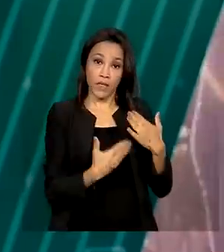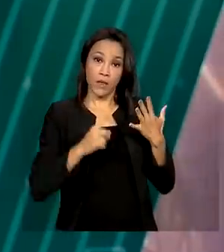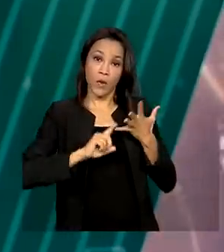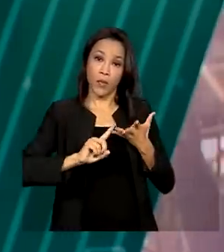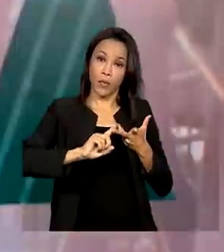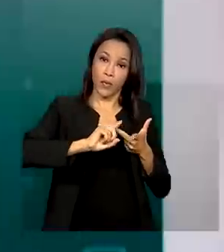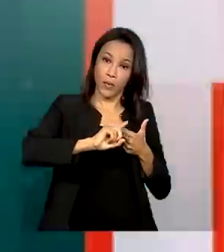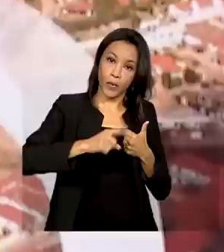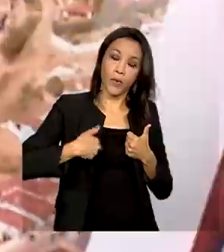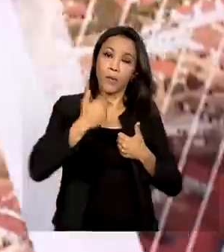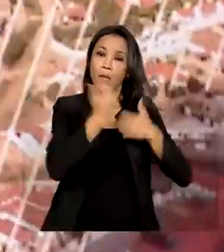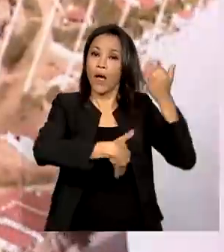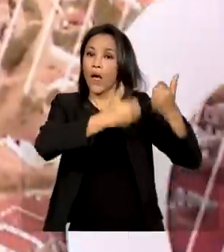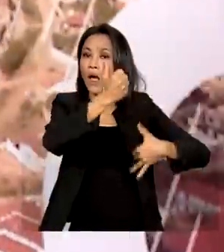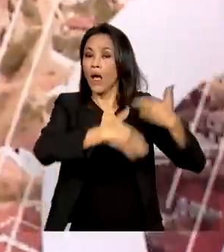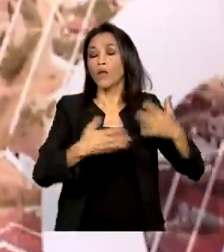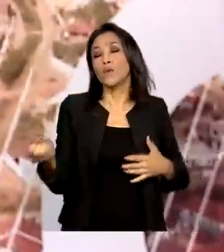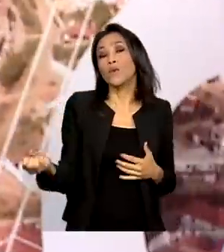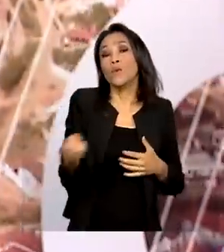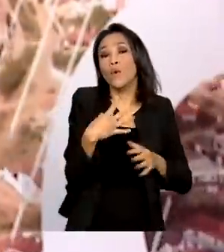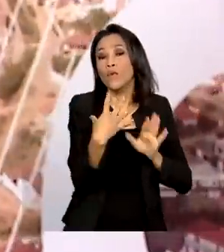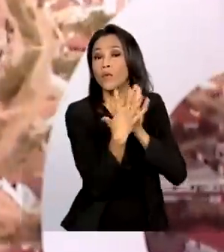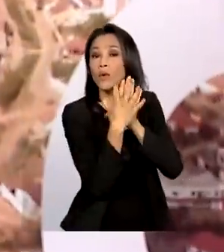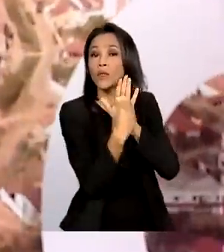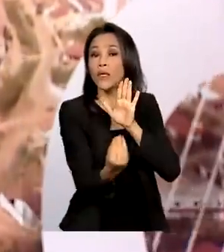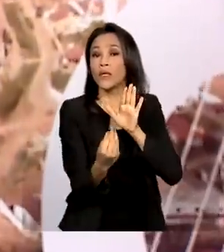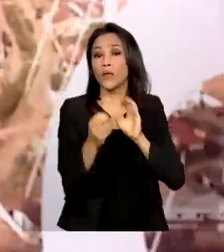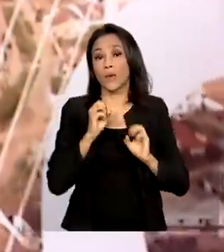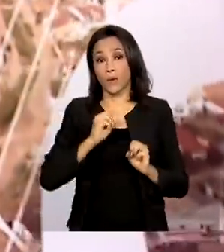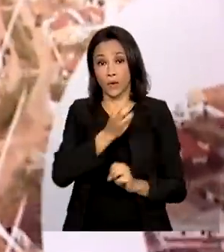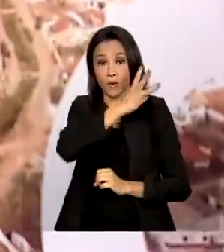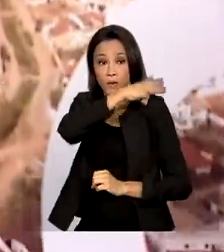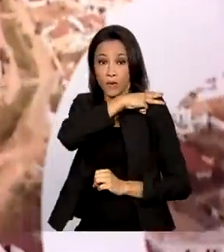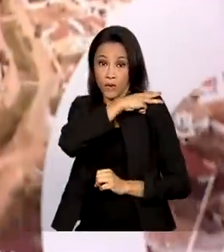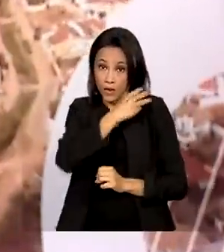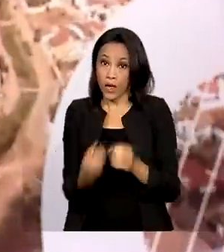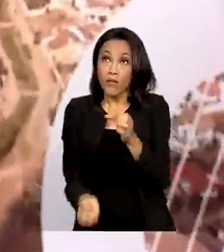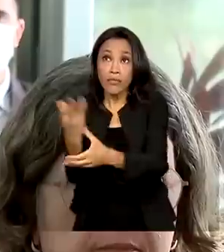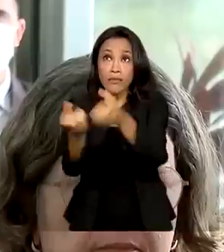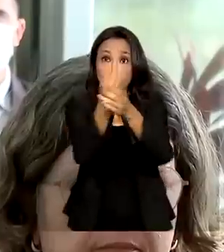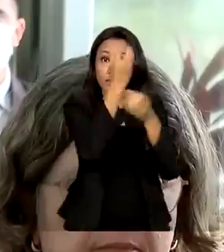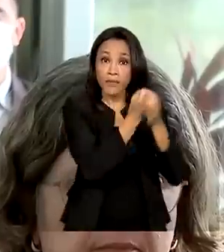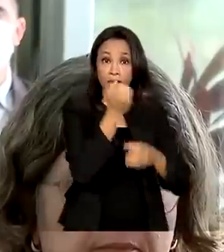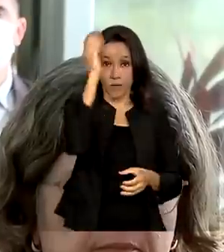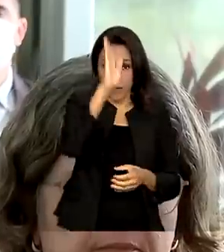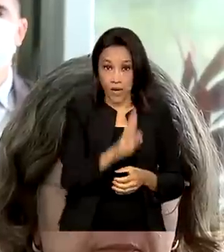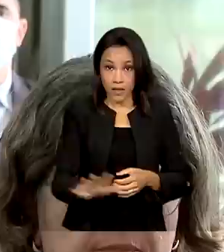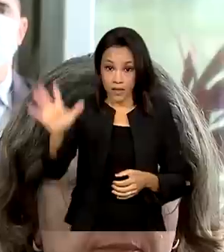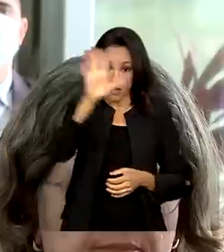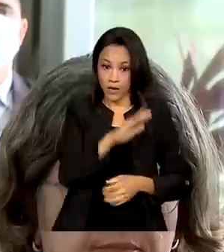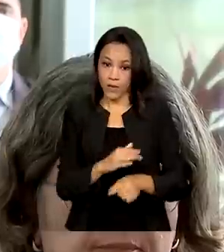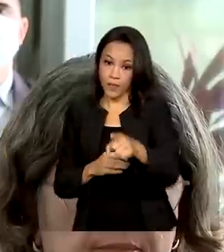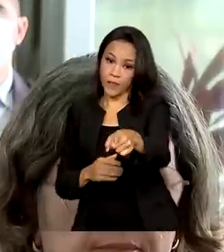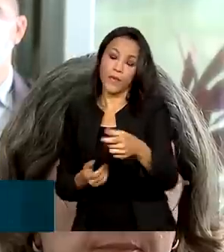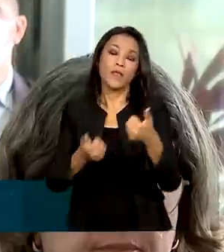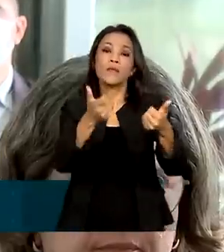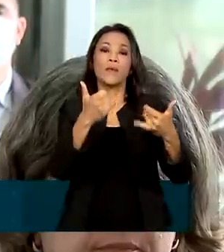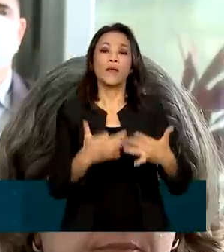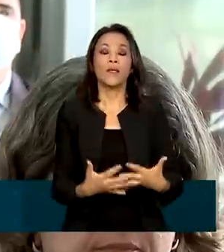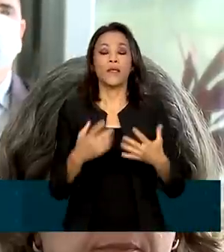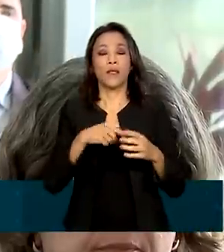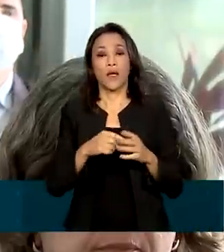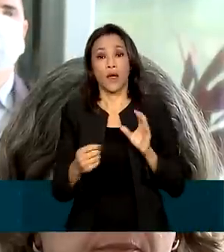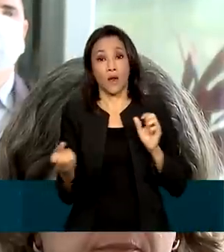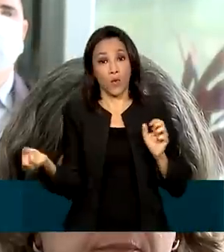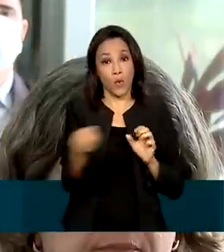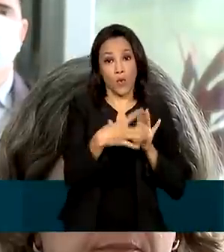com destaque para o modelo do novo ensino médio que está em implantação no país. A reforma do ensino médio, que é um processo que